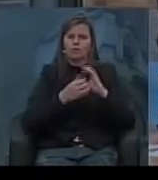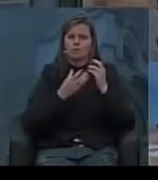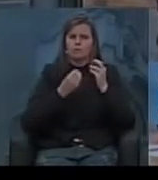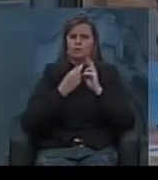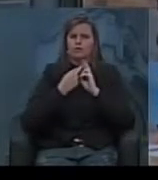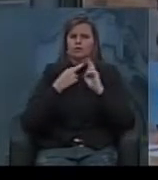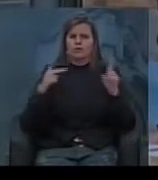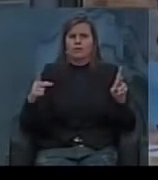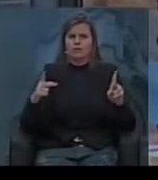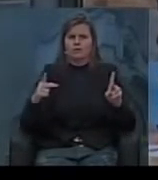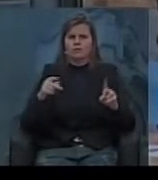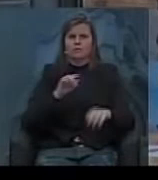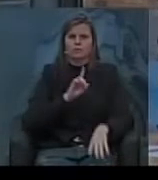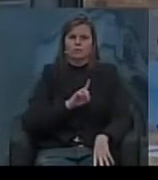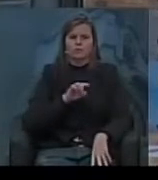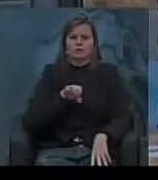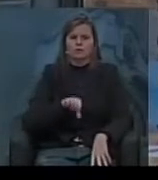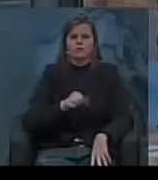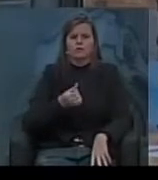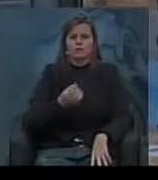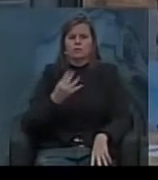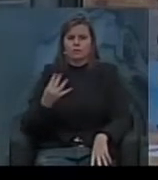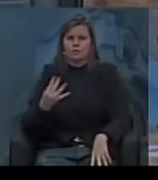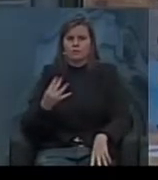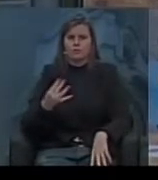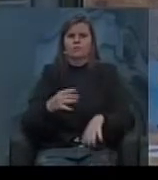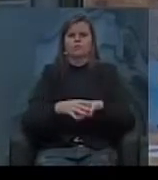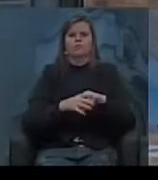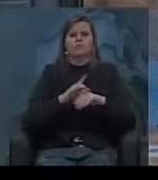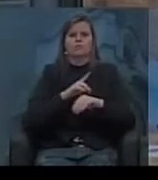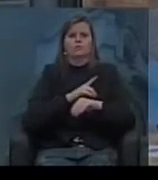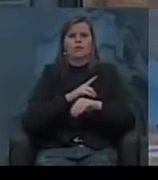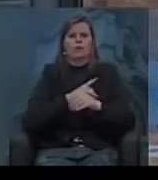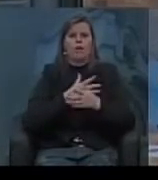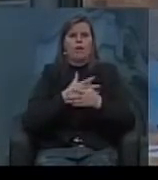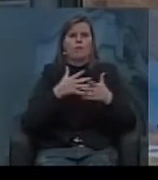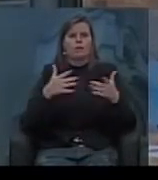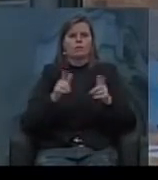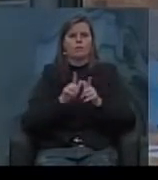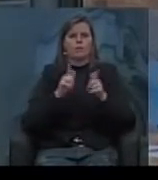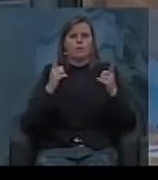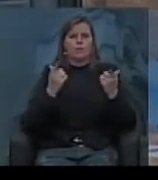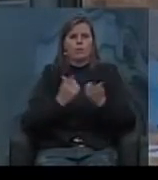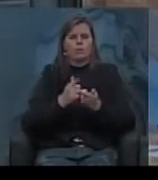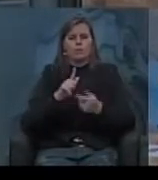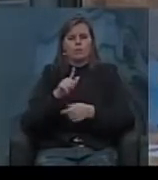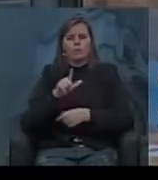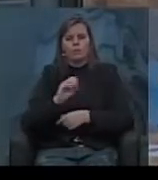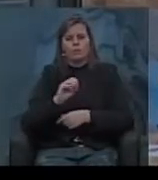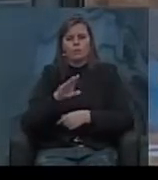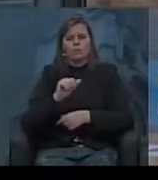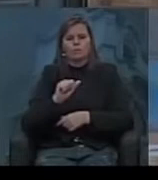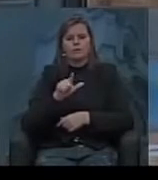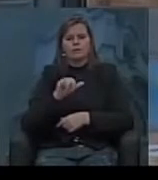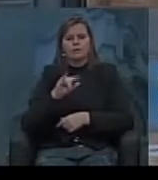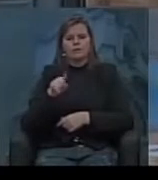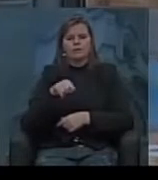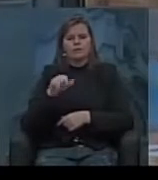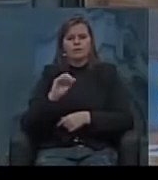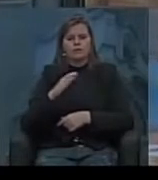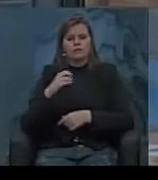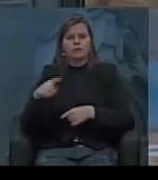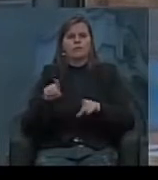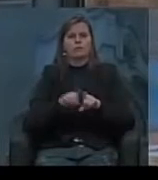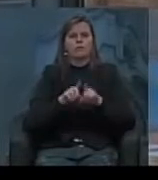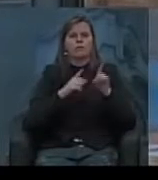diferente, de 1964. A gente tem um aumento da globalização, tanto financeira, produtiva, comercial. A gente tem um